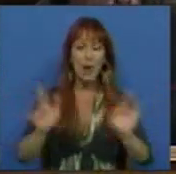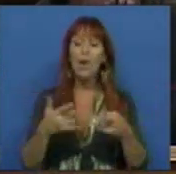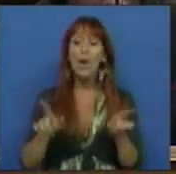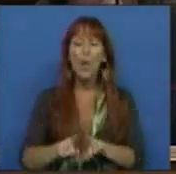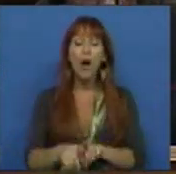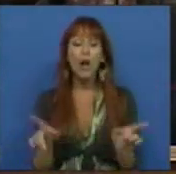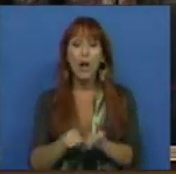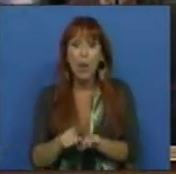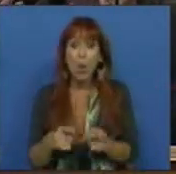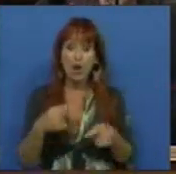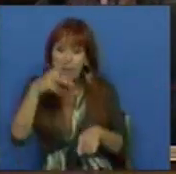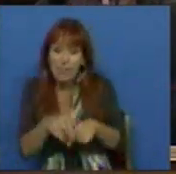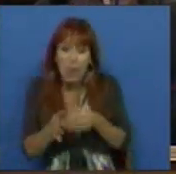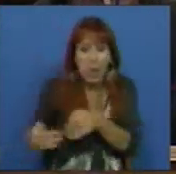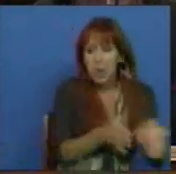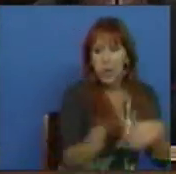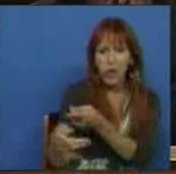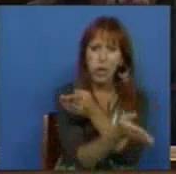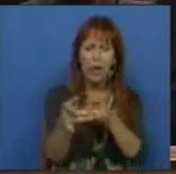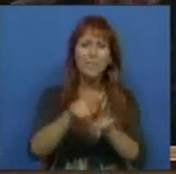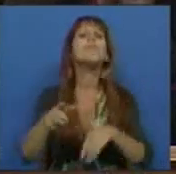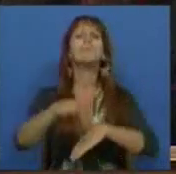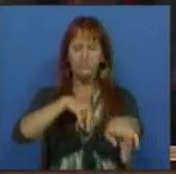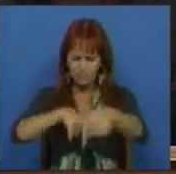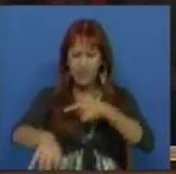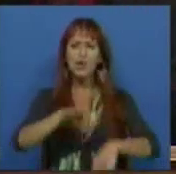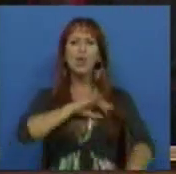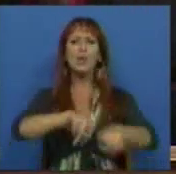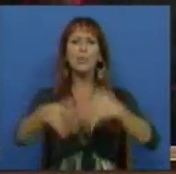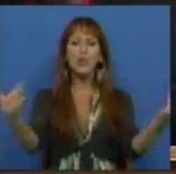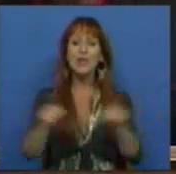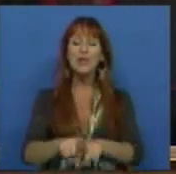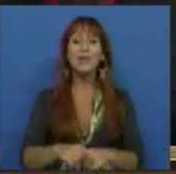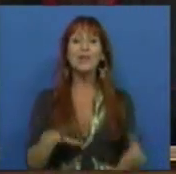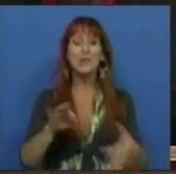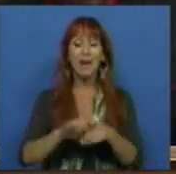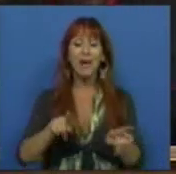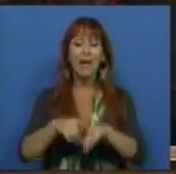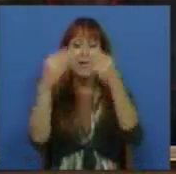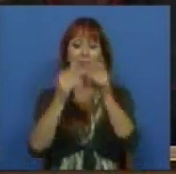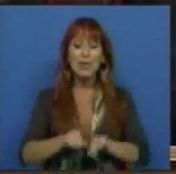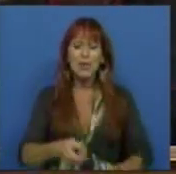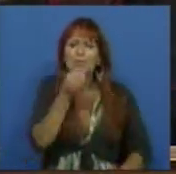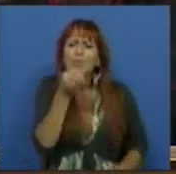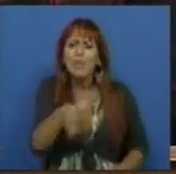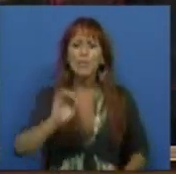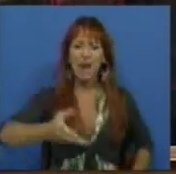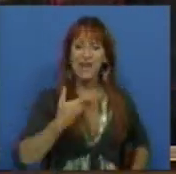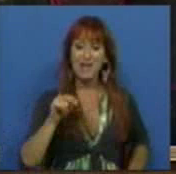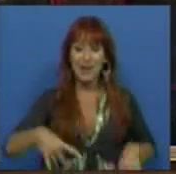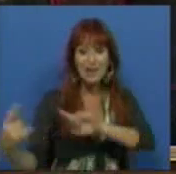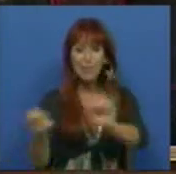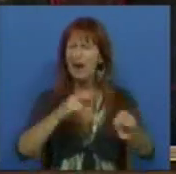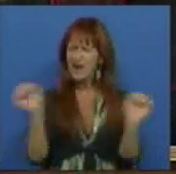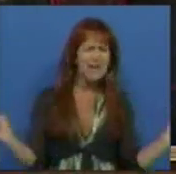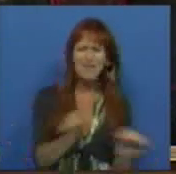quase que passar pelos intervalos da chuva, mas fizeram, Sr. Deputado. A confissão, a confissão do PSD neste